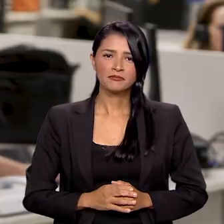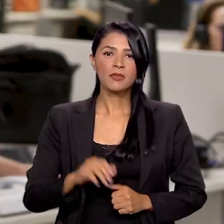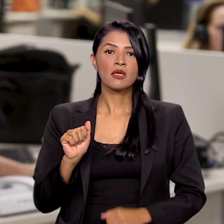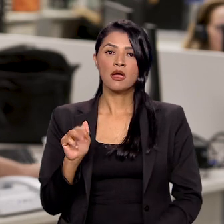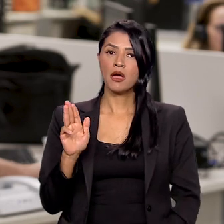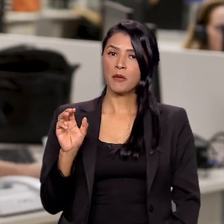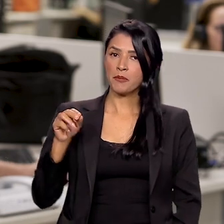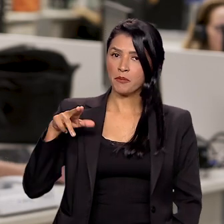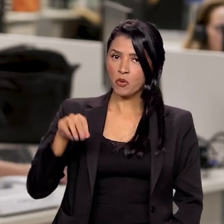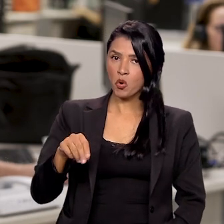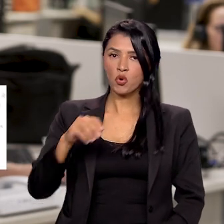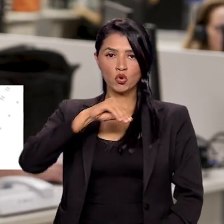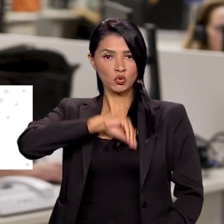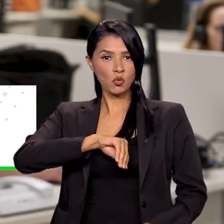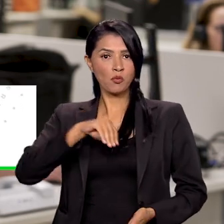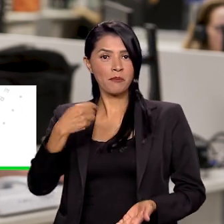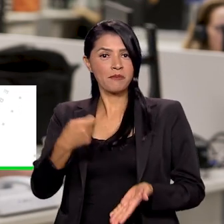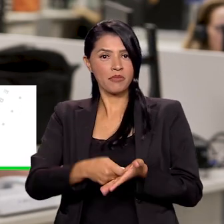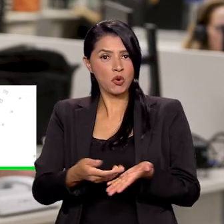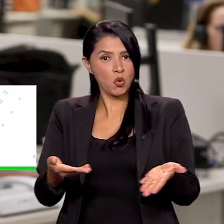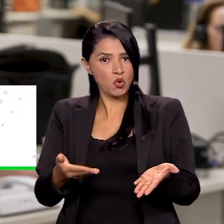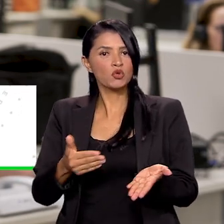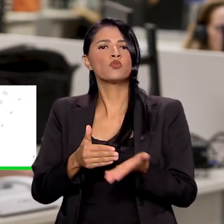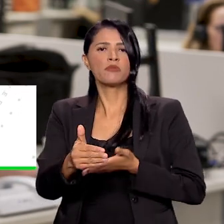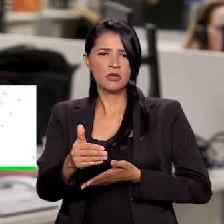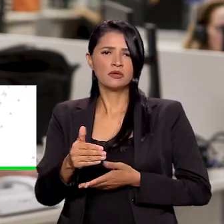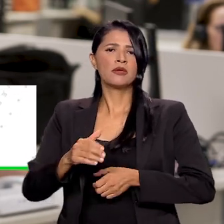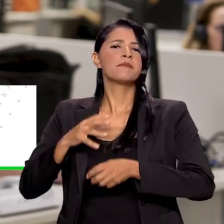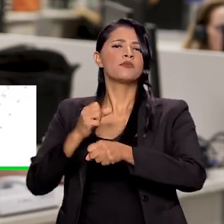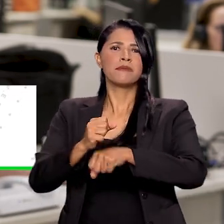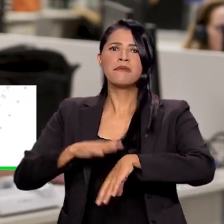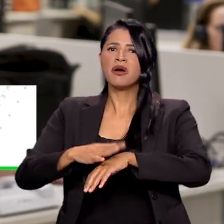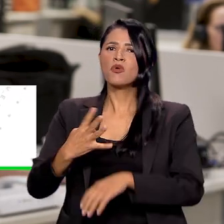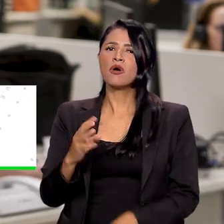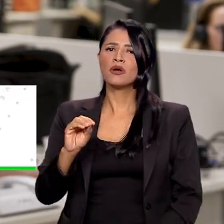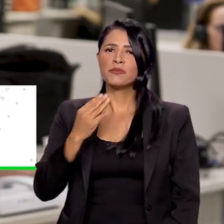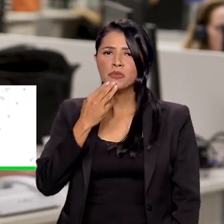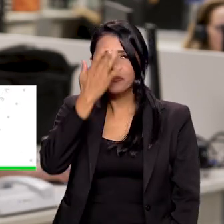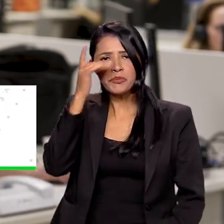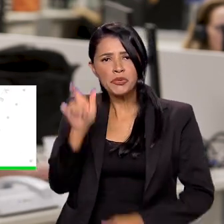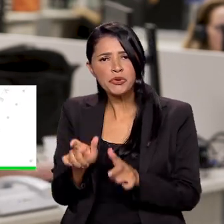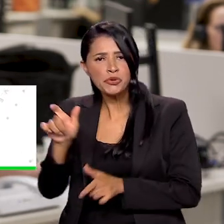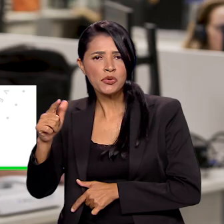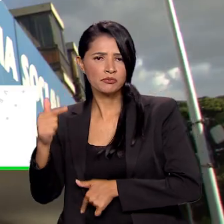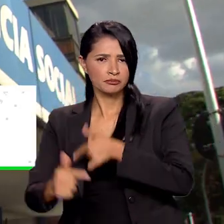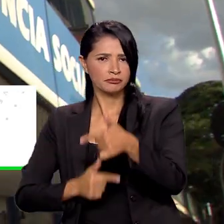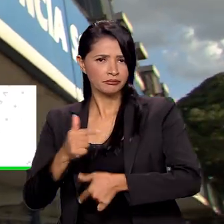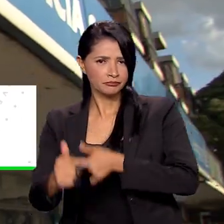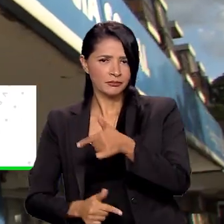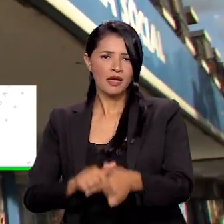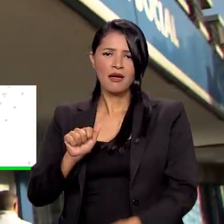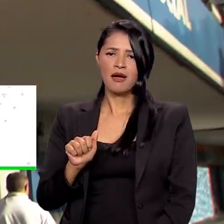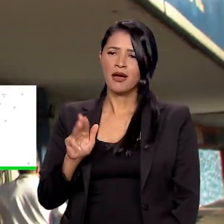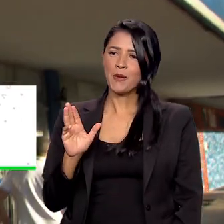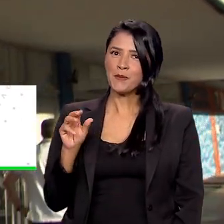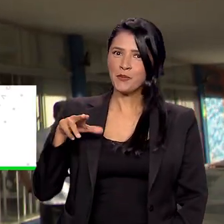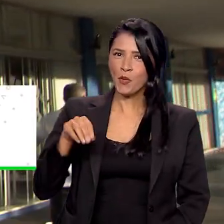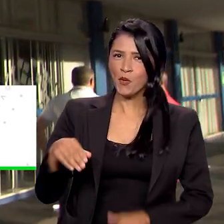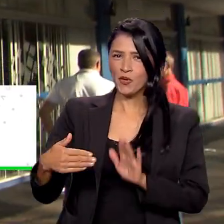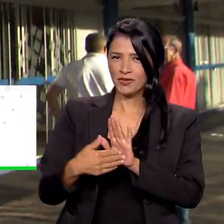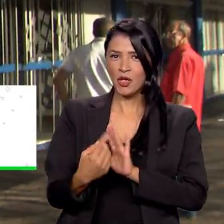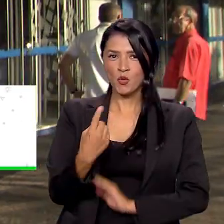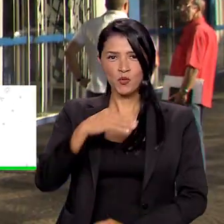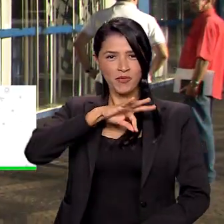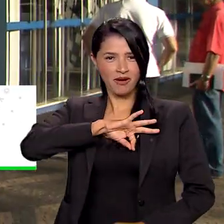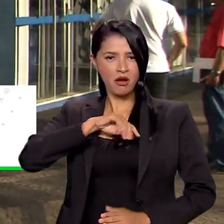A bônus salarial começa a ser pago hoje a mais de 4 milhões de trabalhadores. O abono de até um